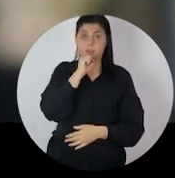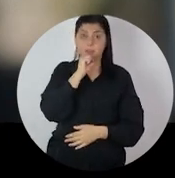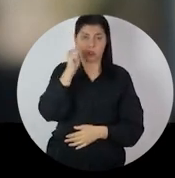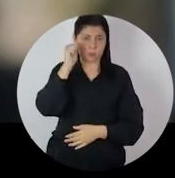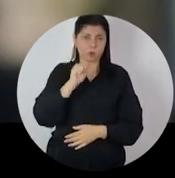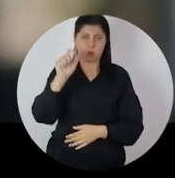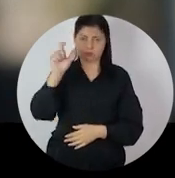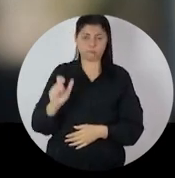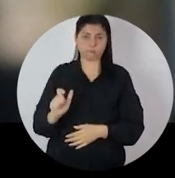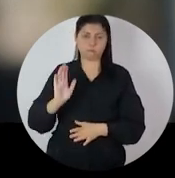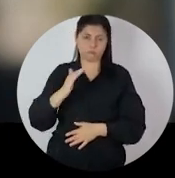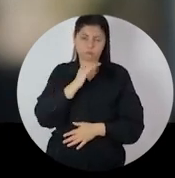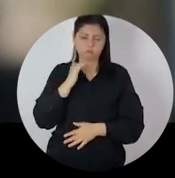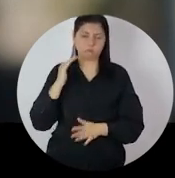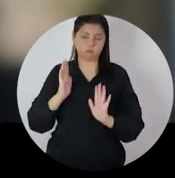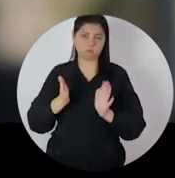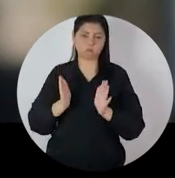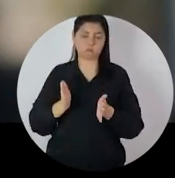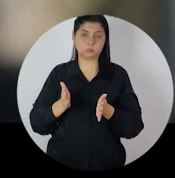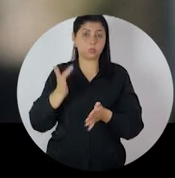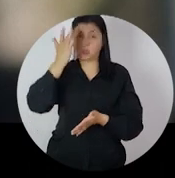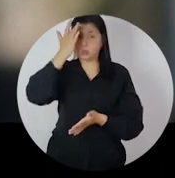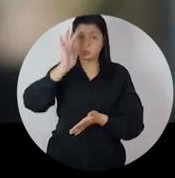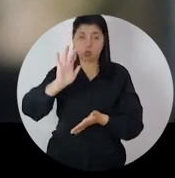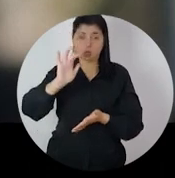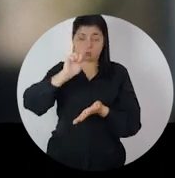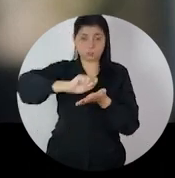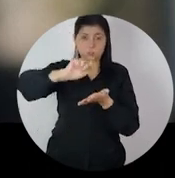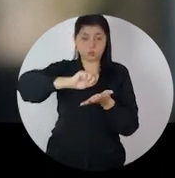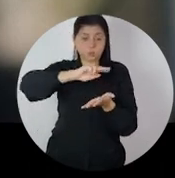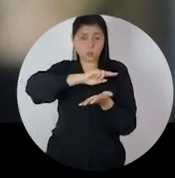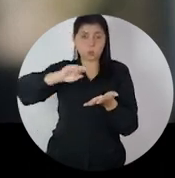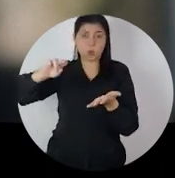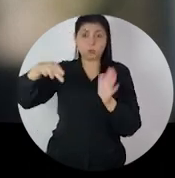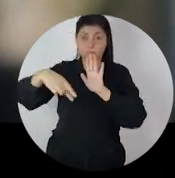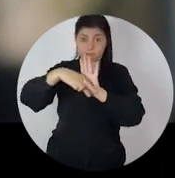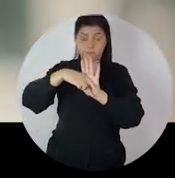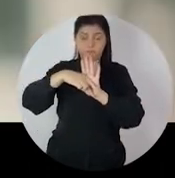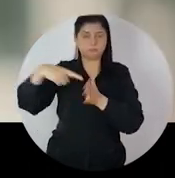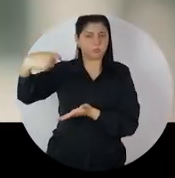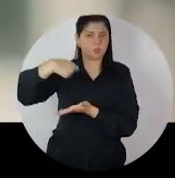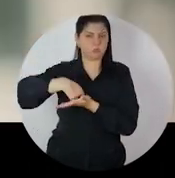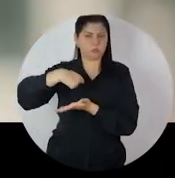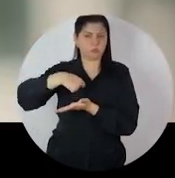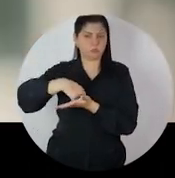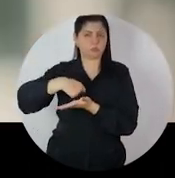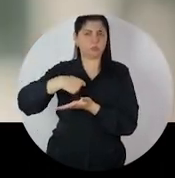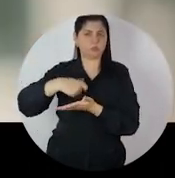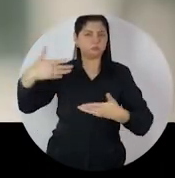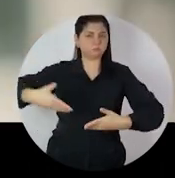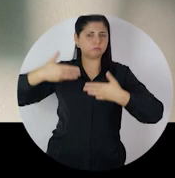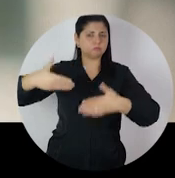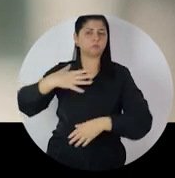Minha mãe, mulher que partiu desse mundo sem saber, escreveu o próprio nome. E ela exigia